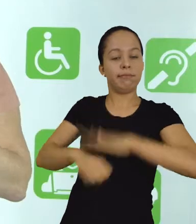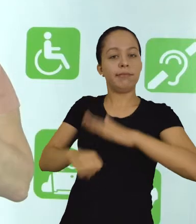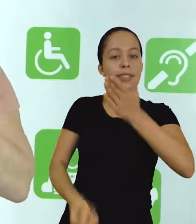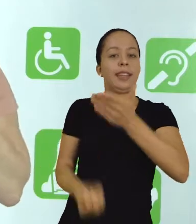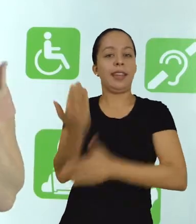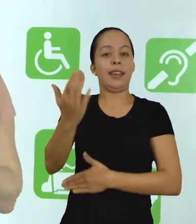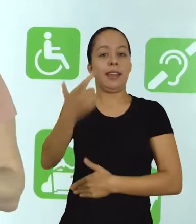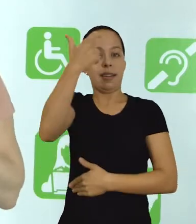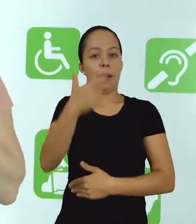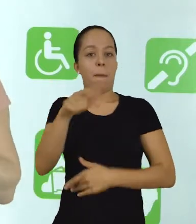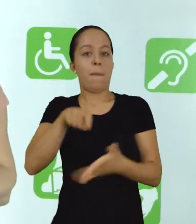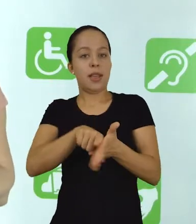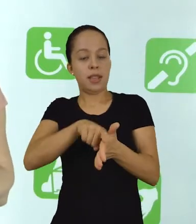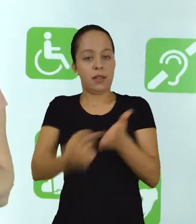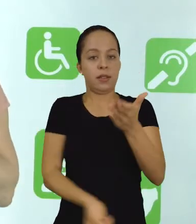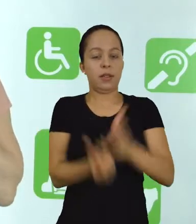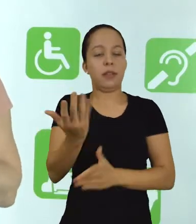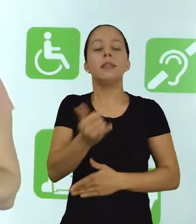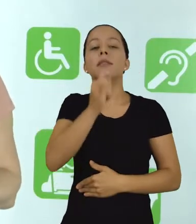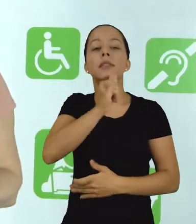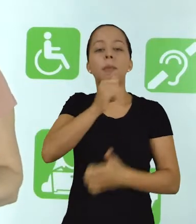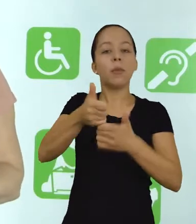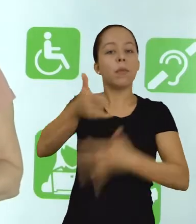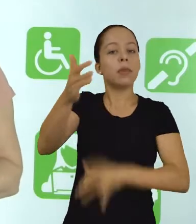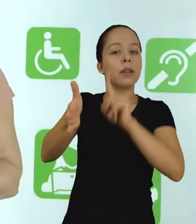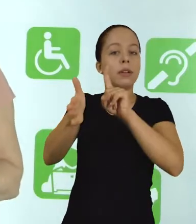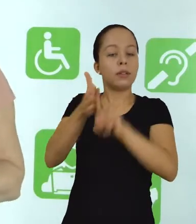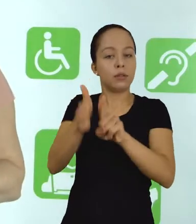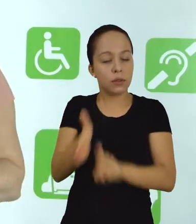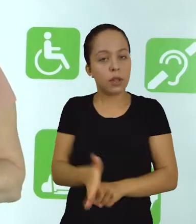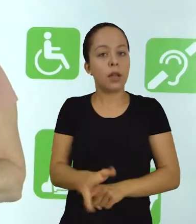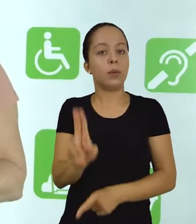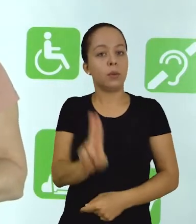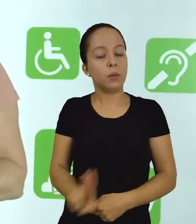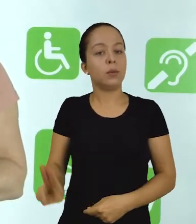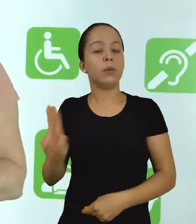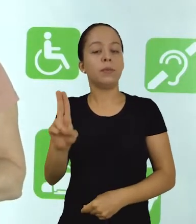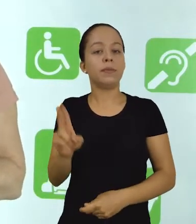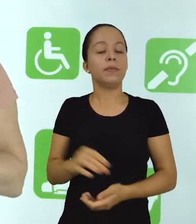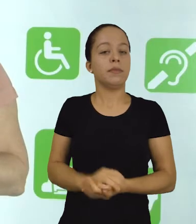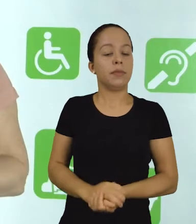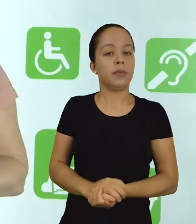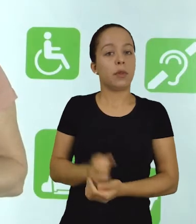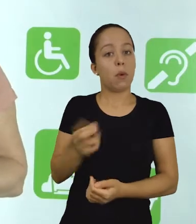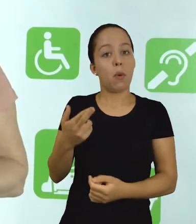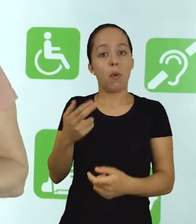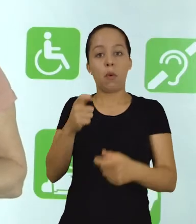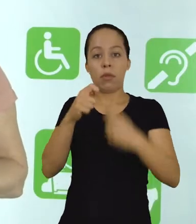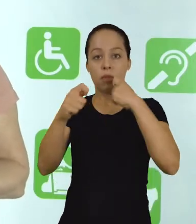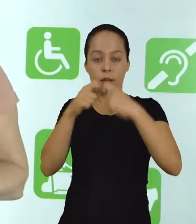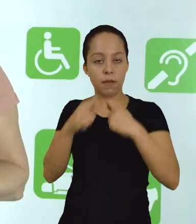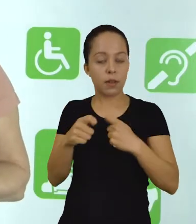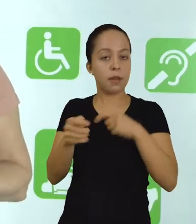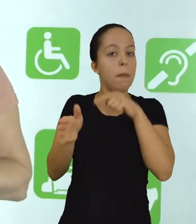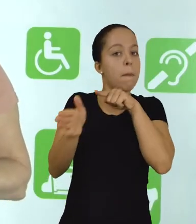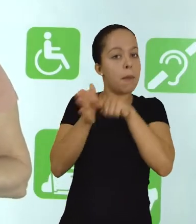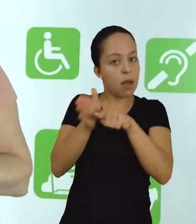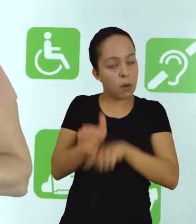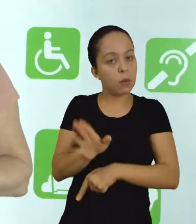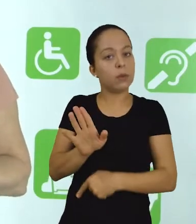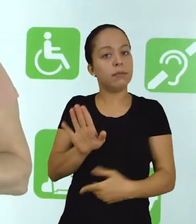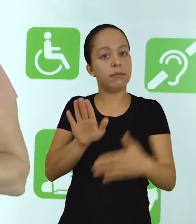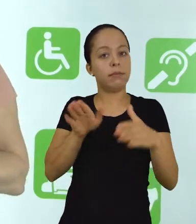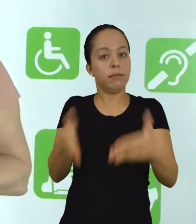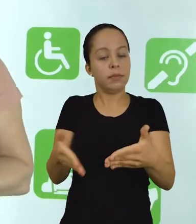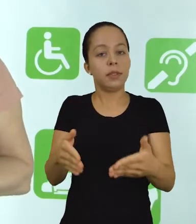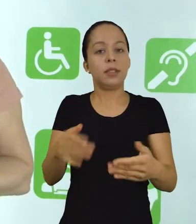autor para a realização da pesquisa. Por exemplo, algum questionário que ele utilizou, alguma entrevista,